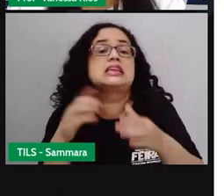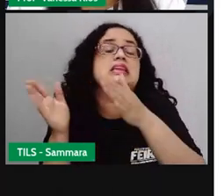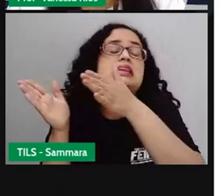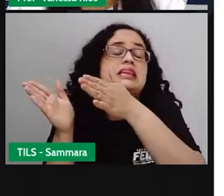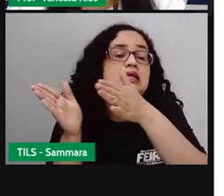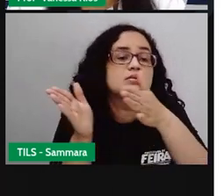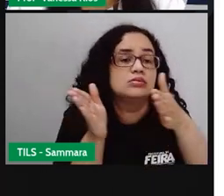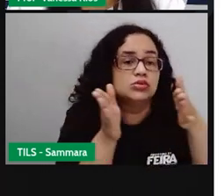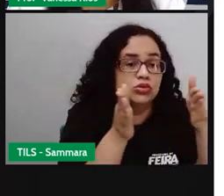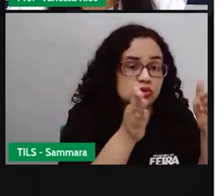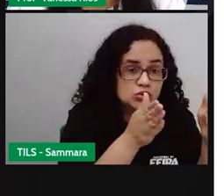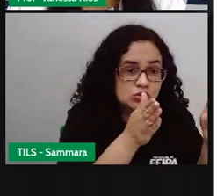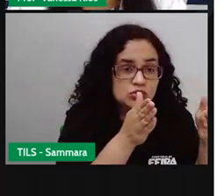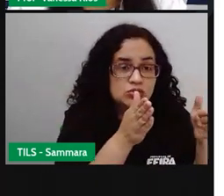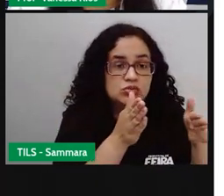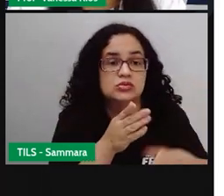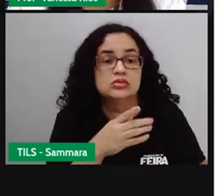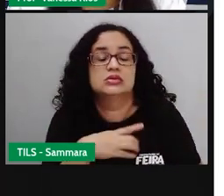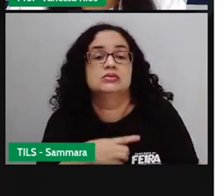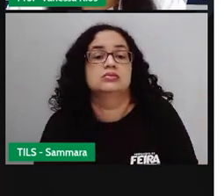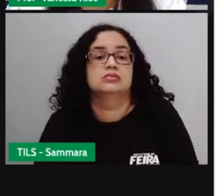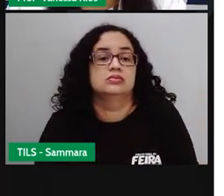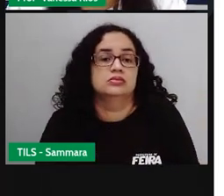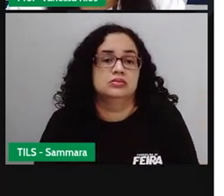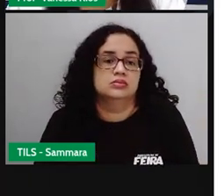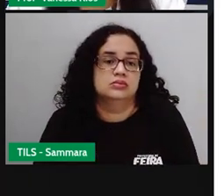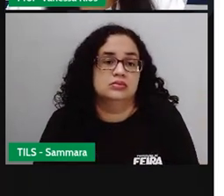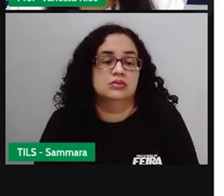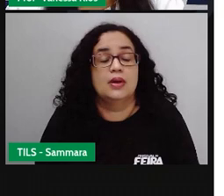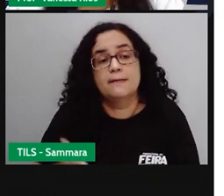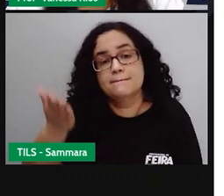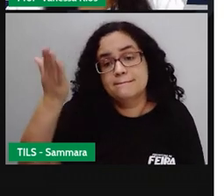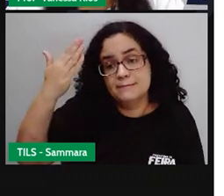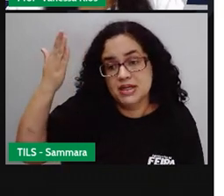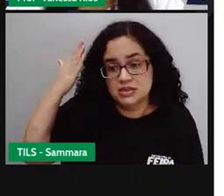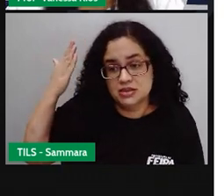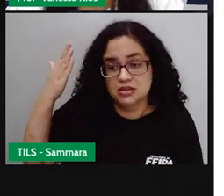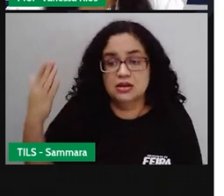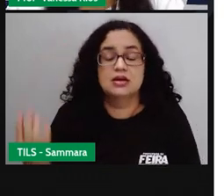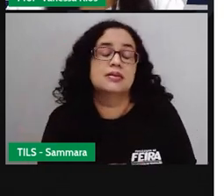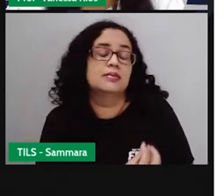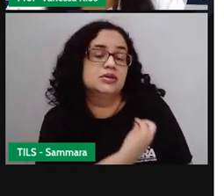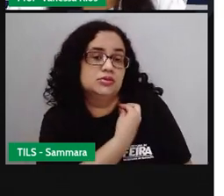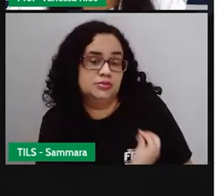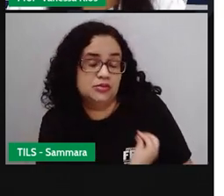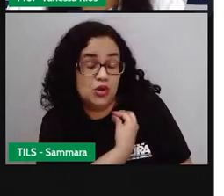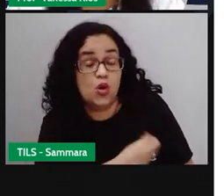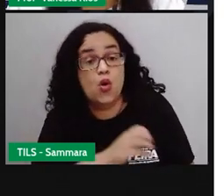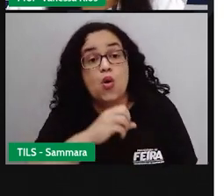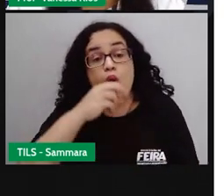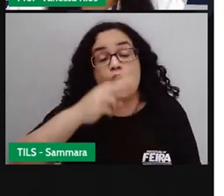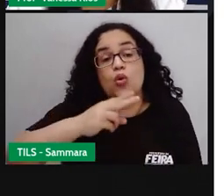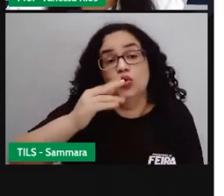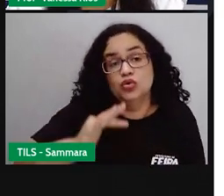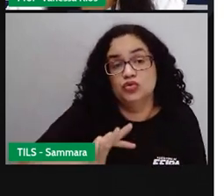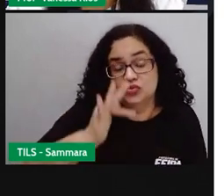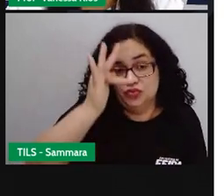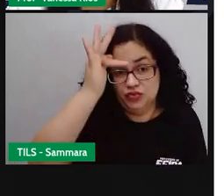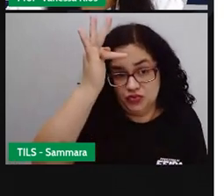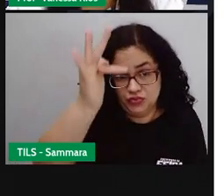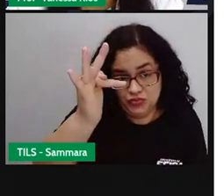palavra vai se enquadrar? Ela vai se encaixar no tempo passado, no tempo presente ou no tempo